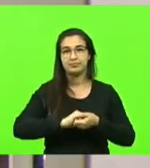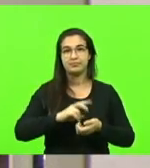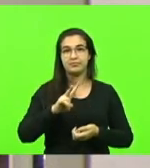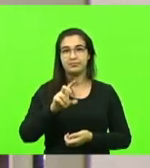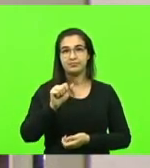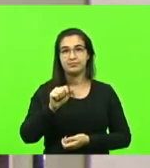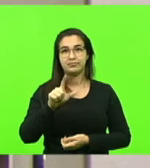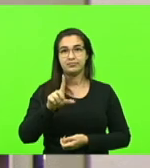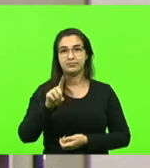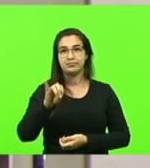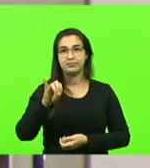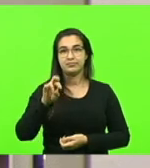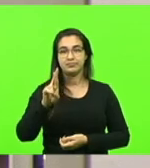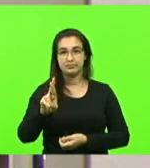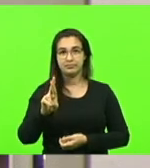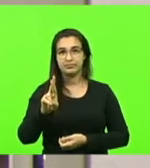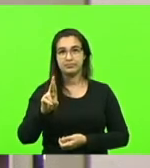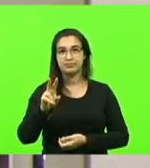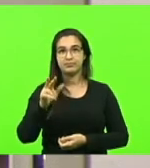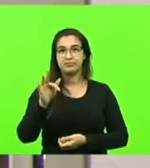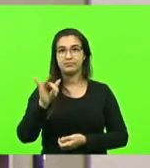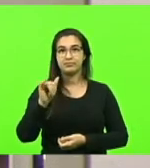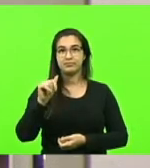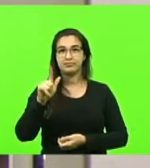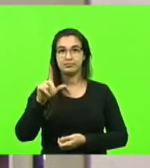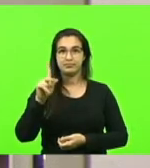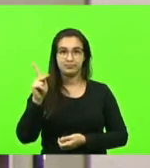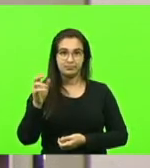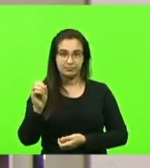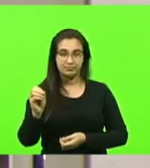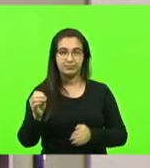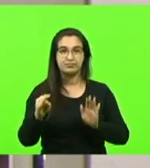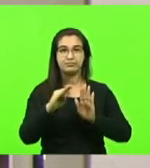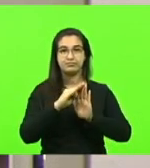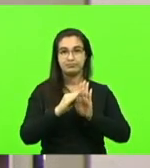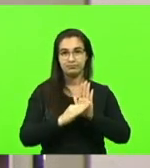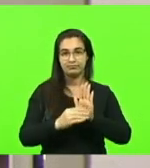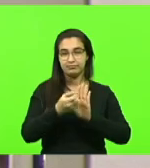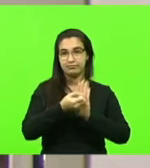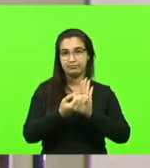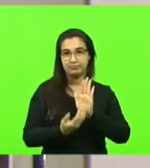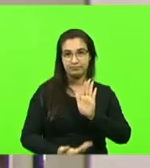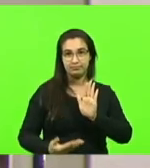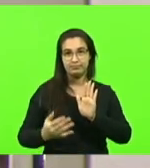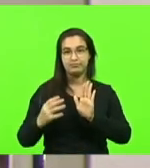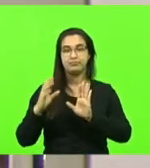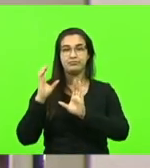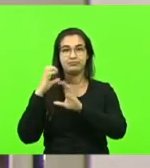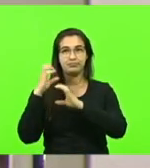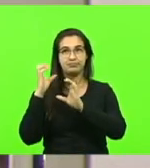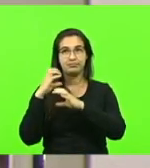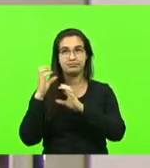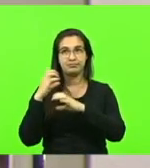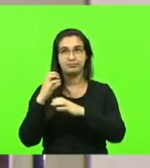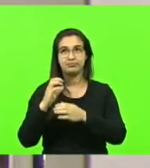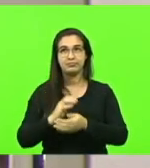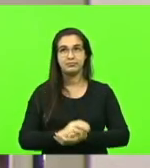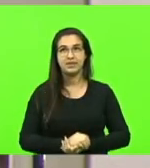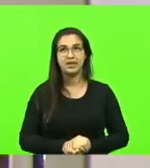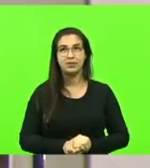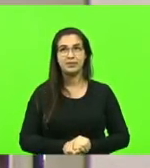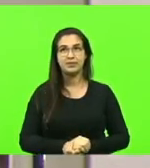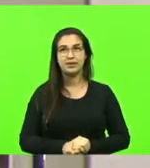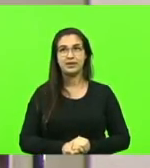Sequinel Filho. Por ter sido incluído na lista índice científico Alper Dozier. É assim que pronuncia?